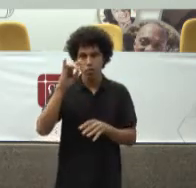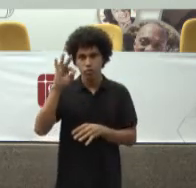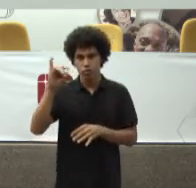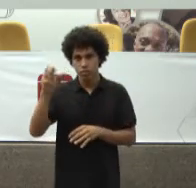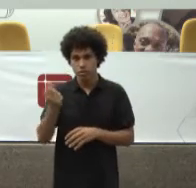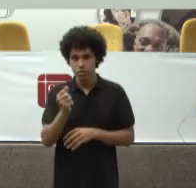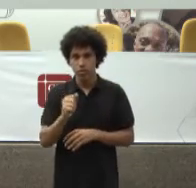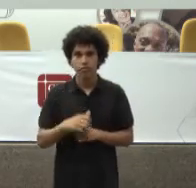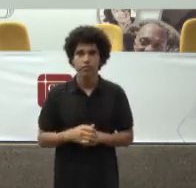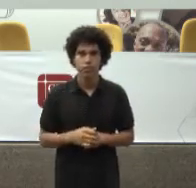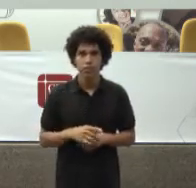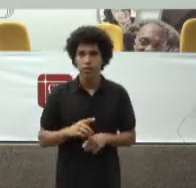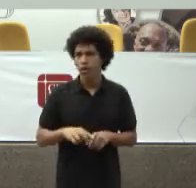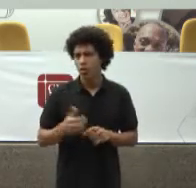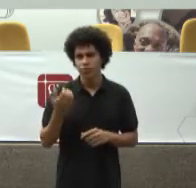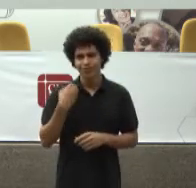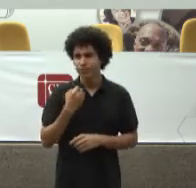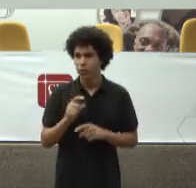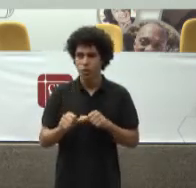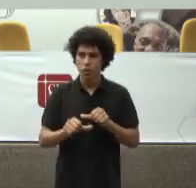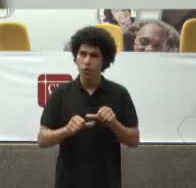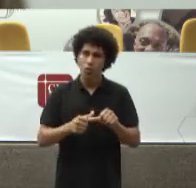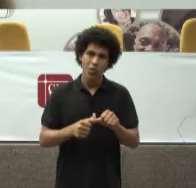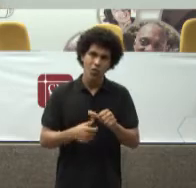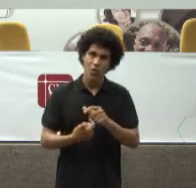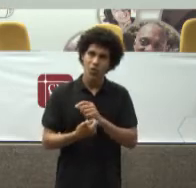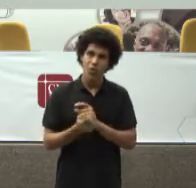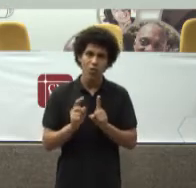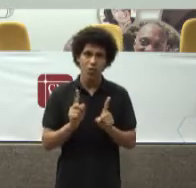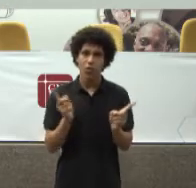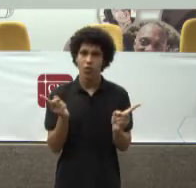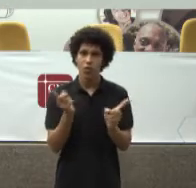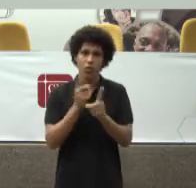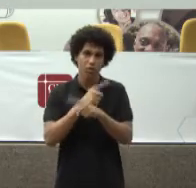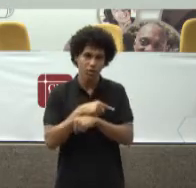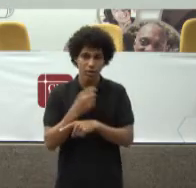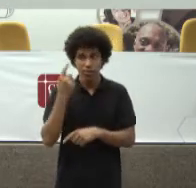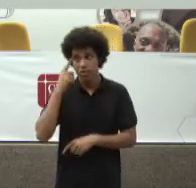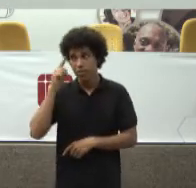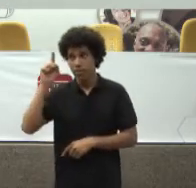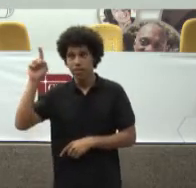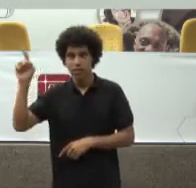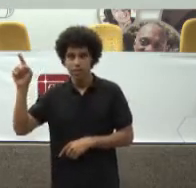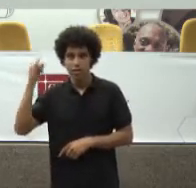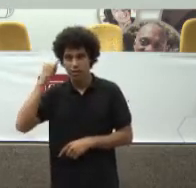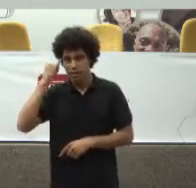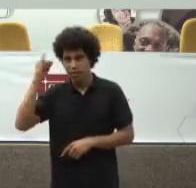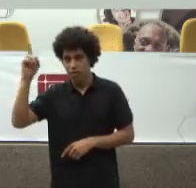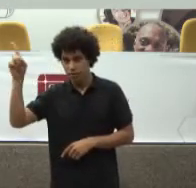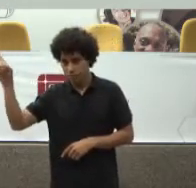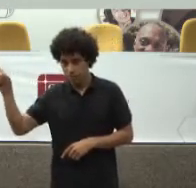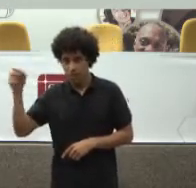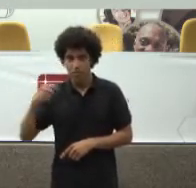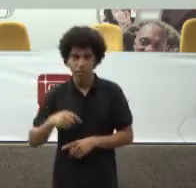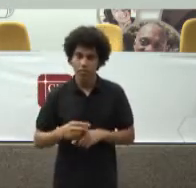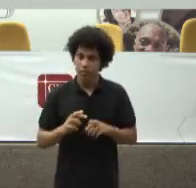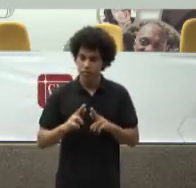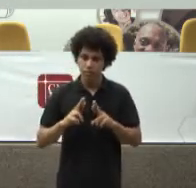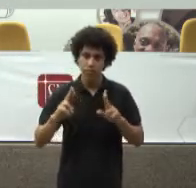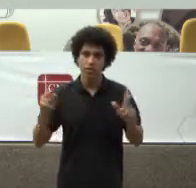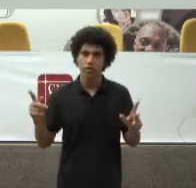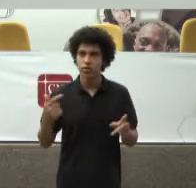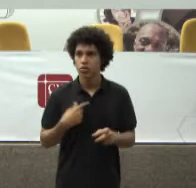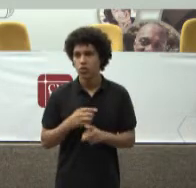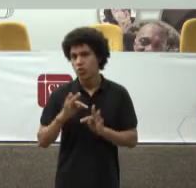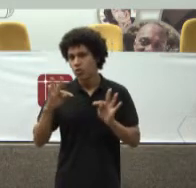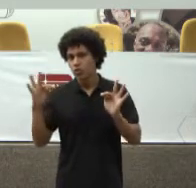Do Poder Judiciário De ser o guardião Passivo Da Constituição Isso é Toda norma Que ofende A Constituição